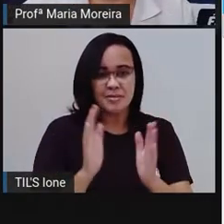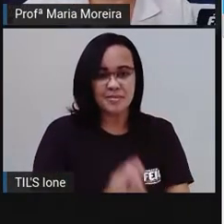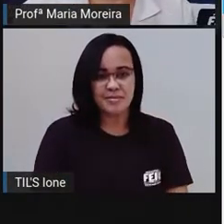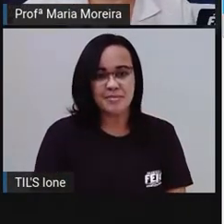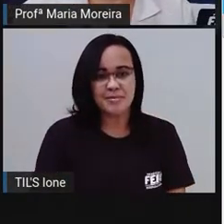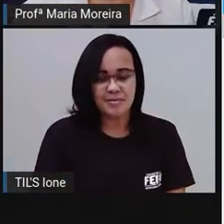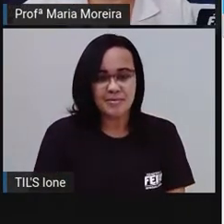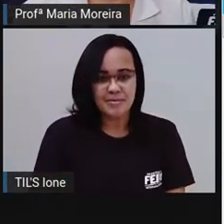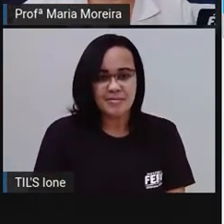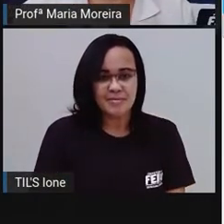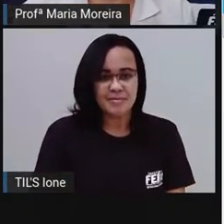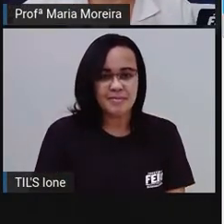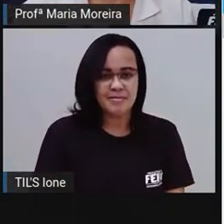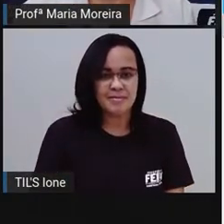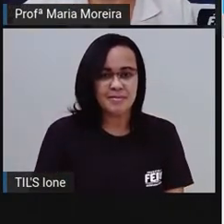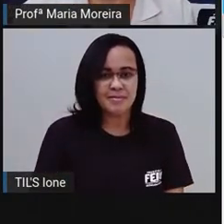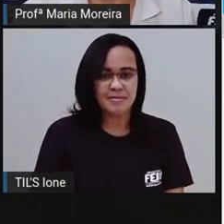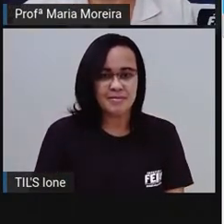Só esperar. Pronto.